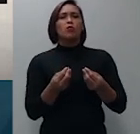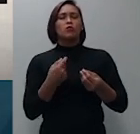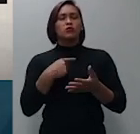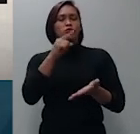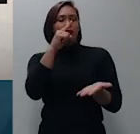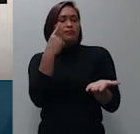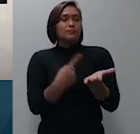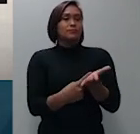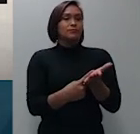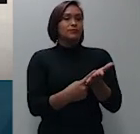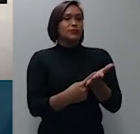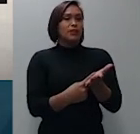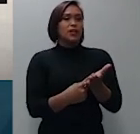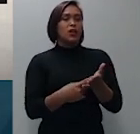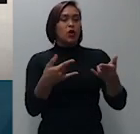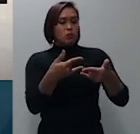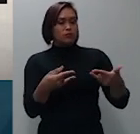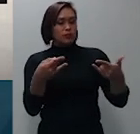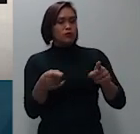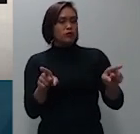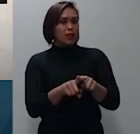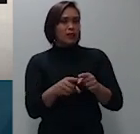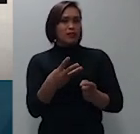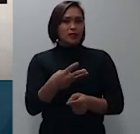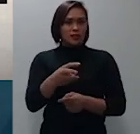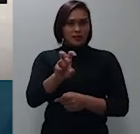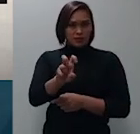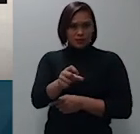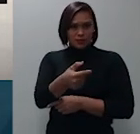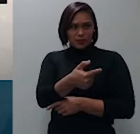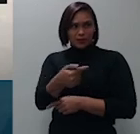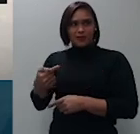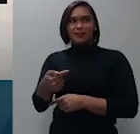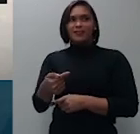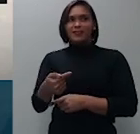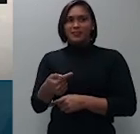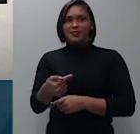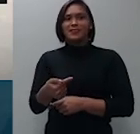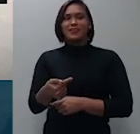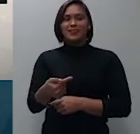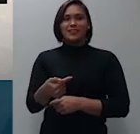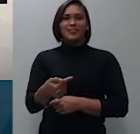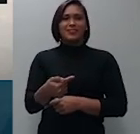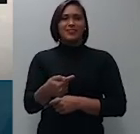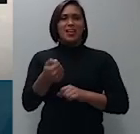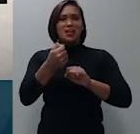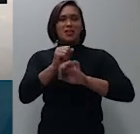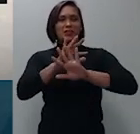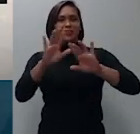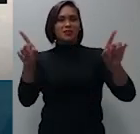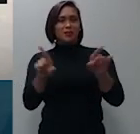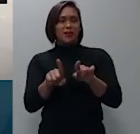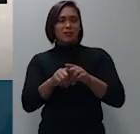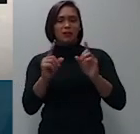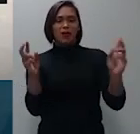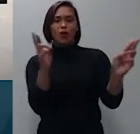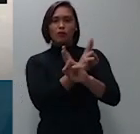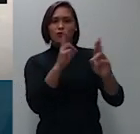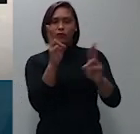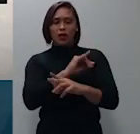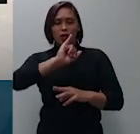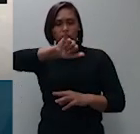Cheque 7.357 possui regra expressa que disciplina os juros relacionados com a cobrança de crédito